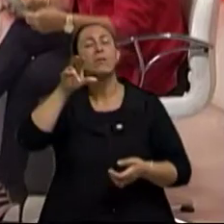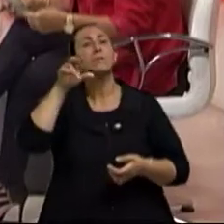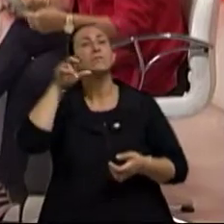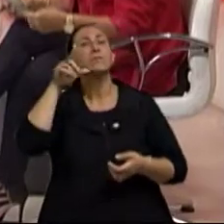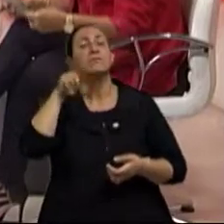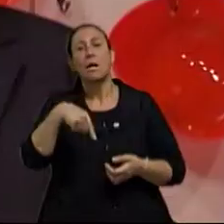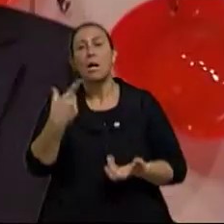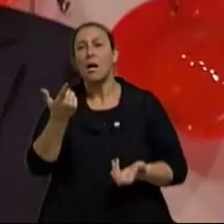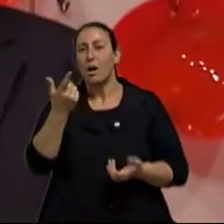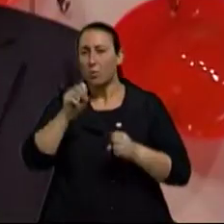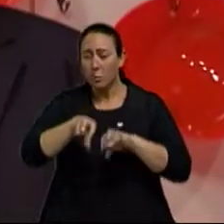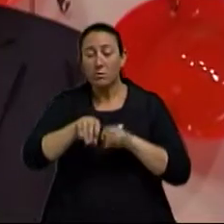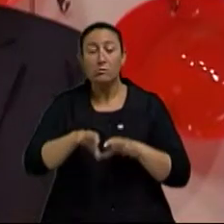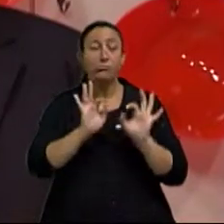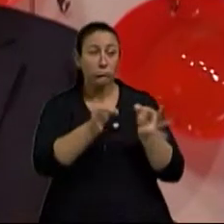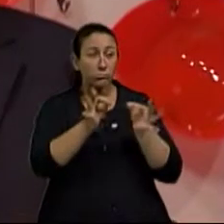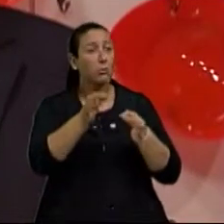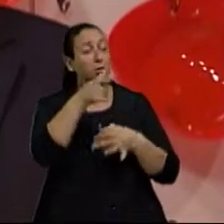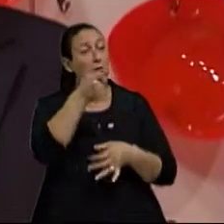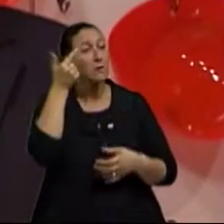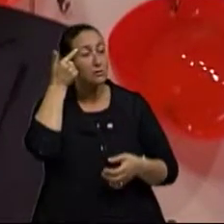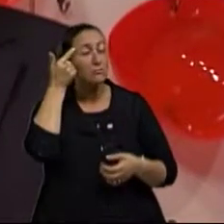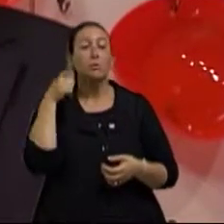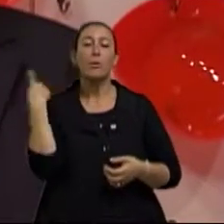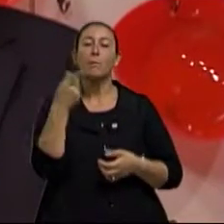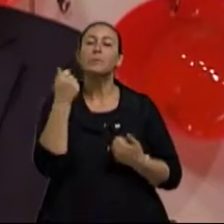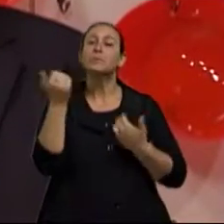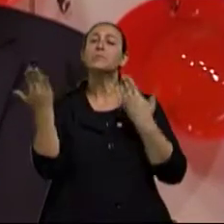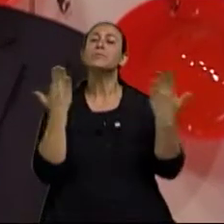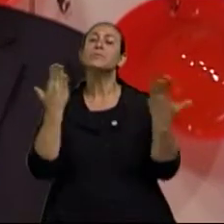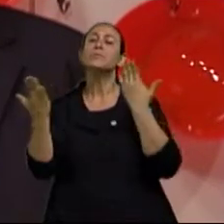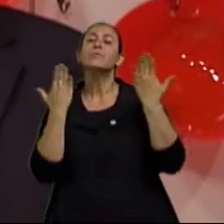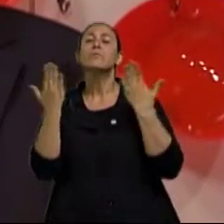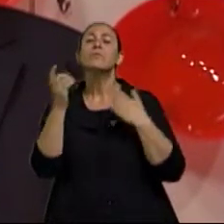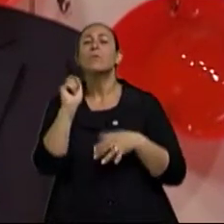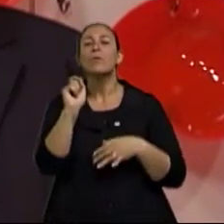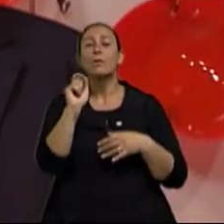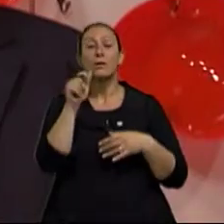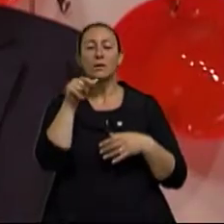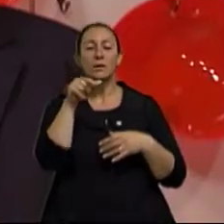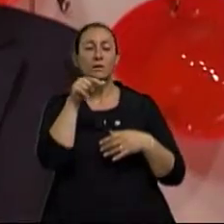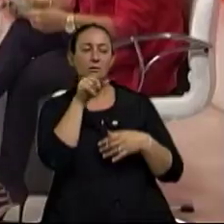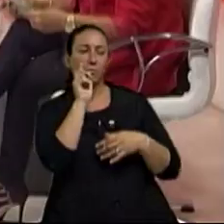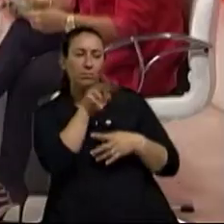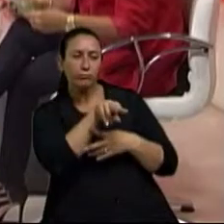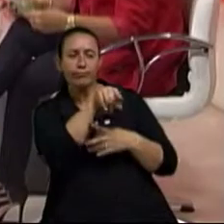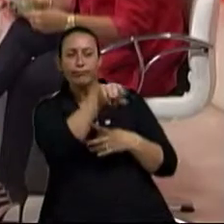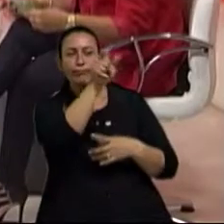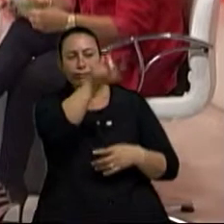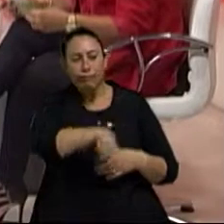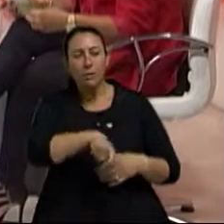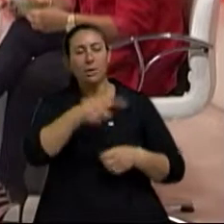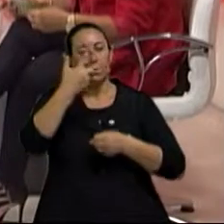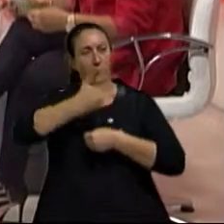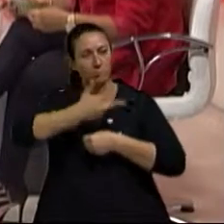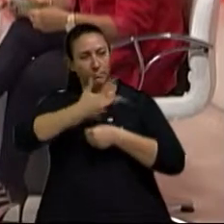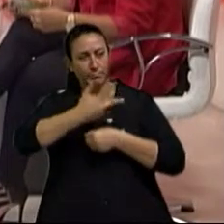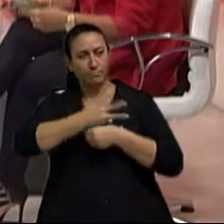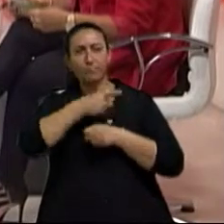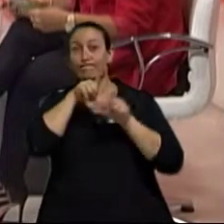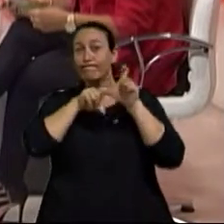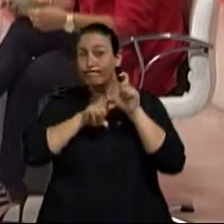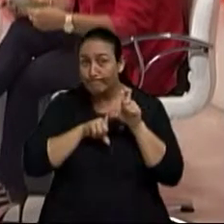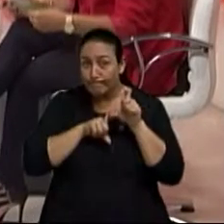se poderia usar uma analogia semelhante também para o idoso dependente. Mas já estamos caminhando nesse sentido, né, doutor? Sim, mas precisamos